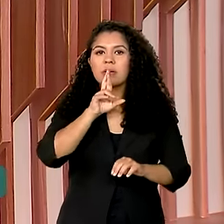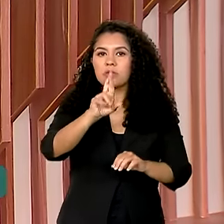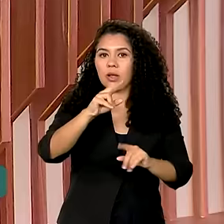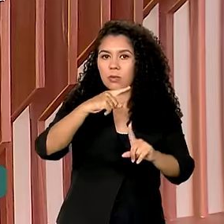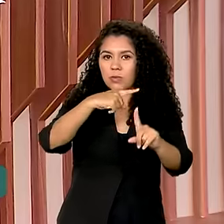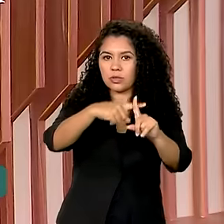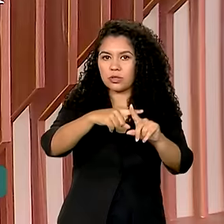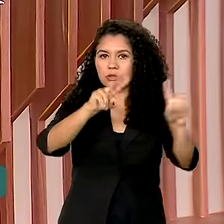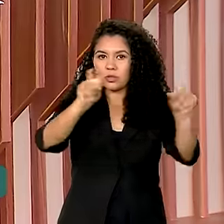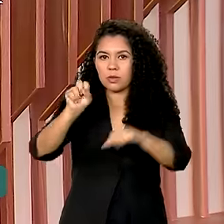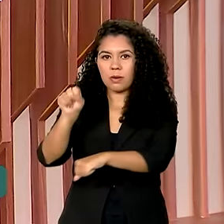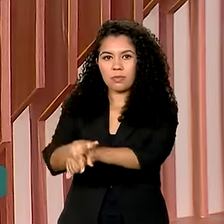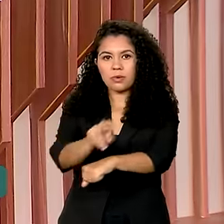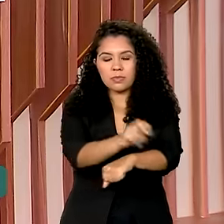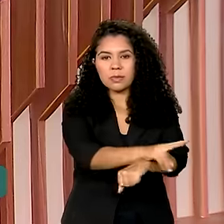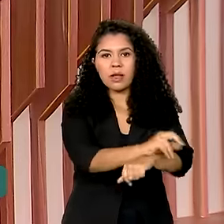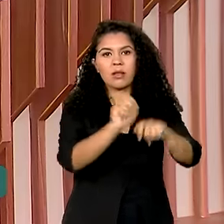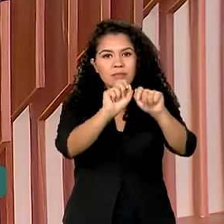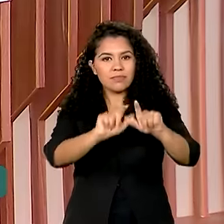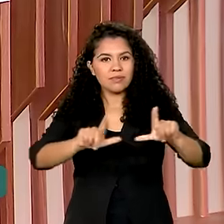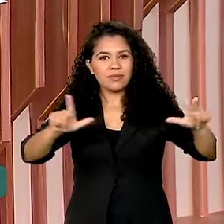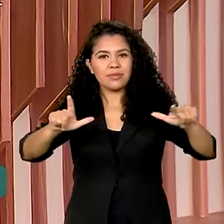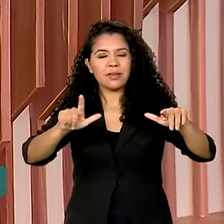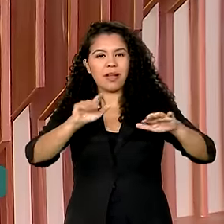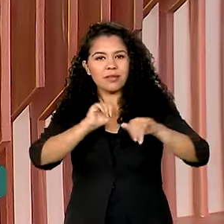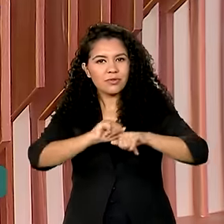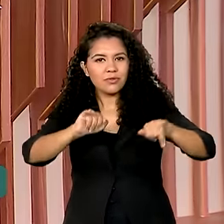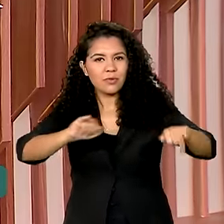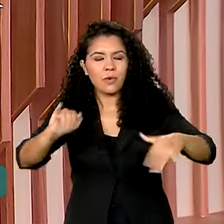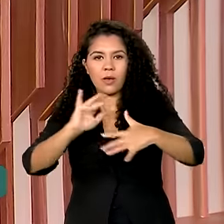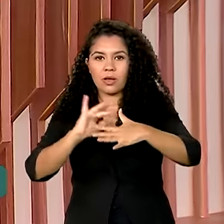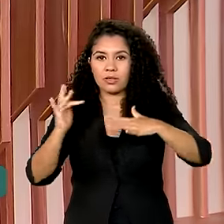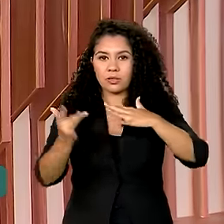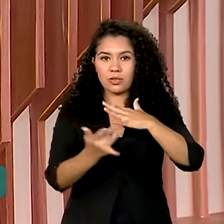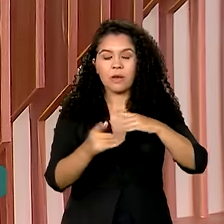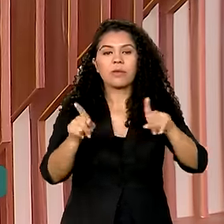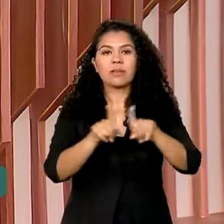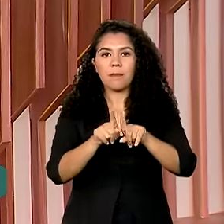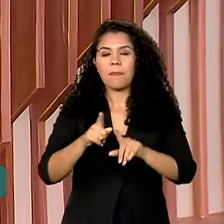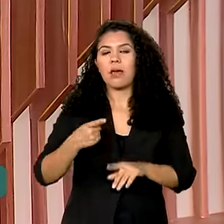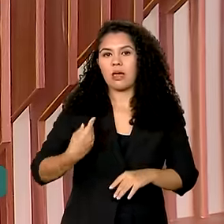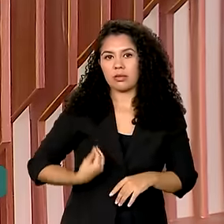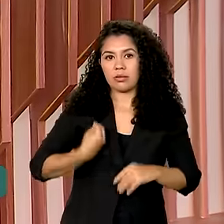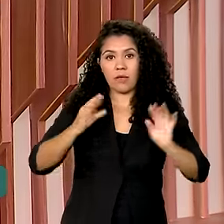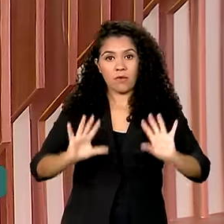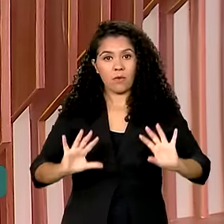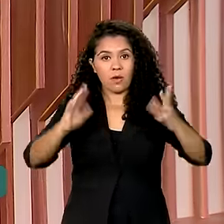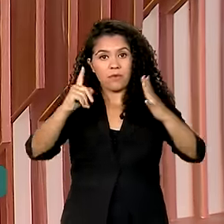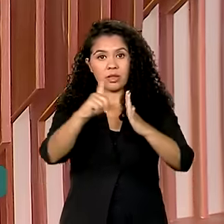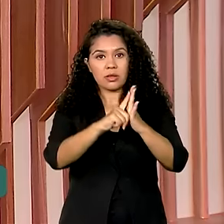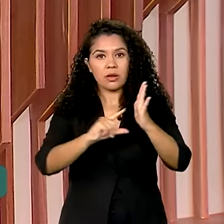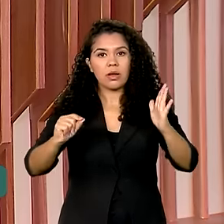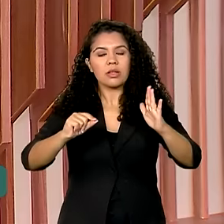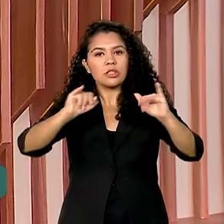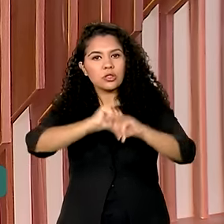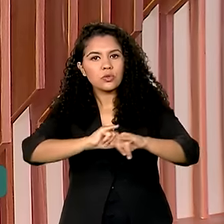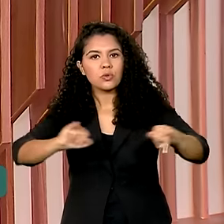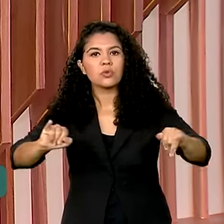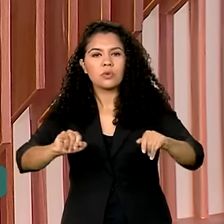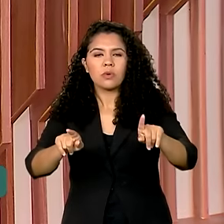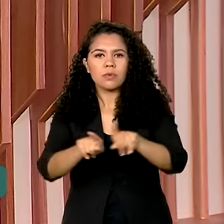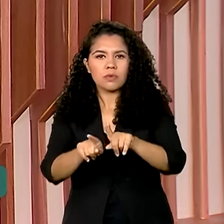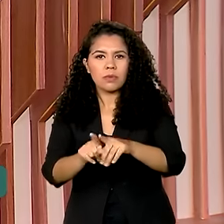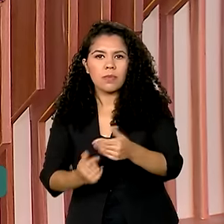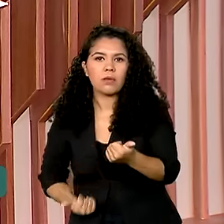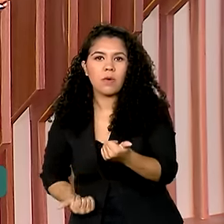números nas redes sociais e também durante um evento no Palácio do Planalto, em que ele anunciou novas ações de socorro ao Rio Grande do